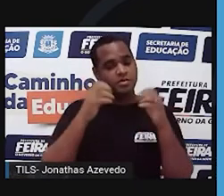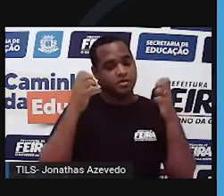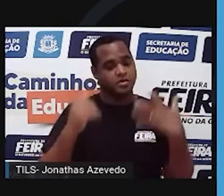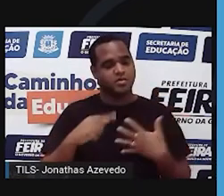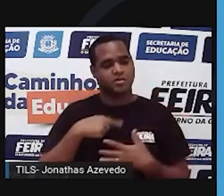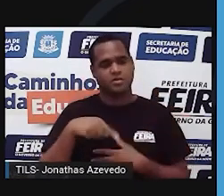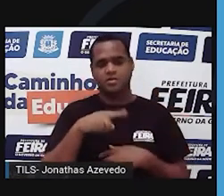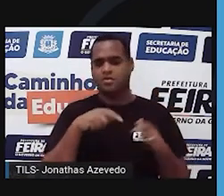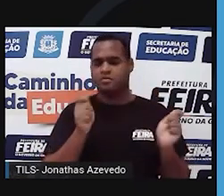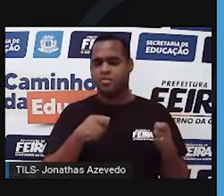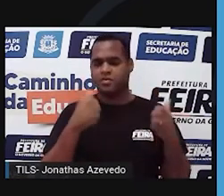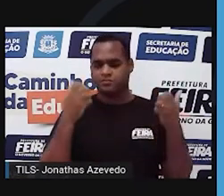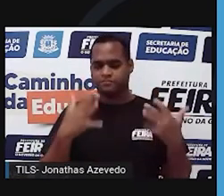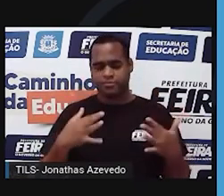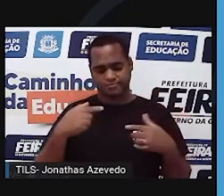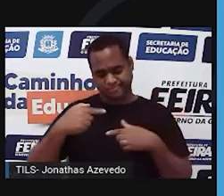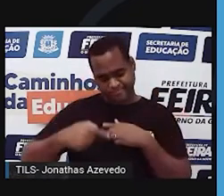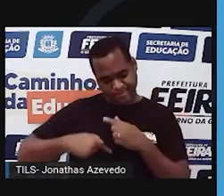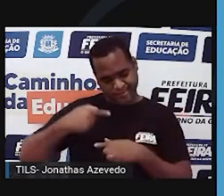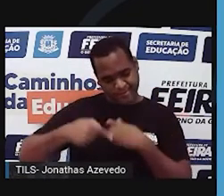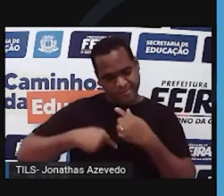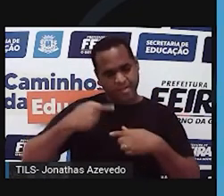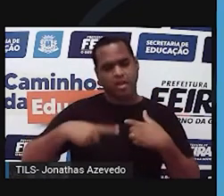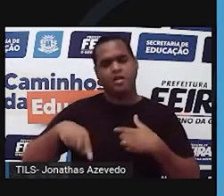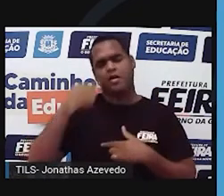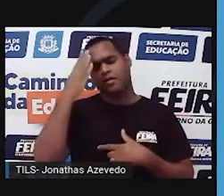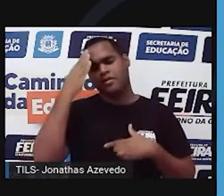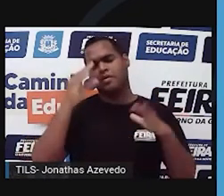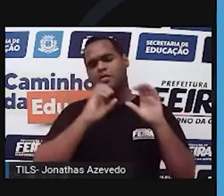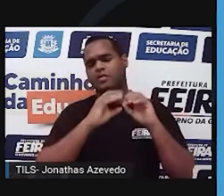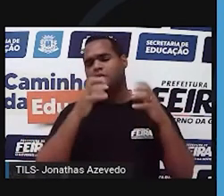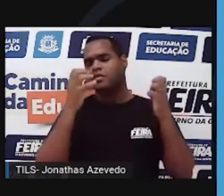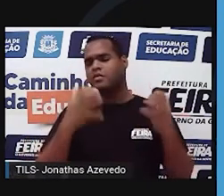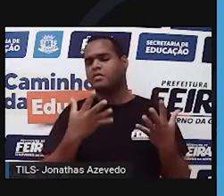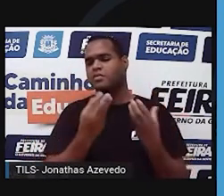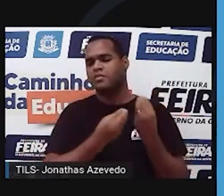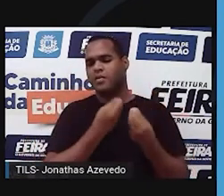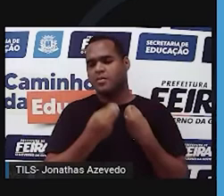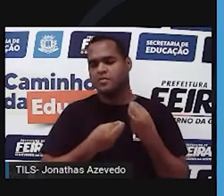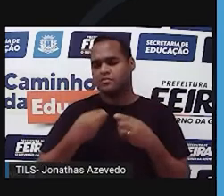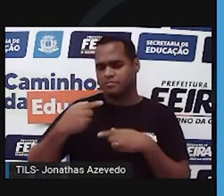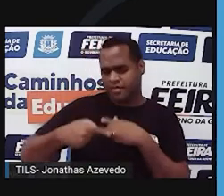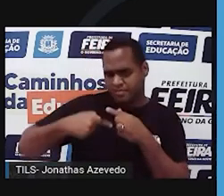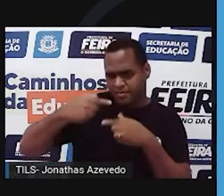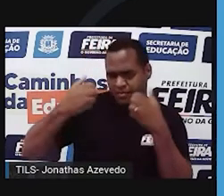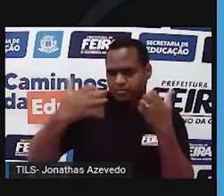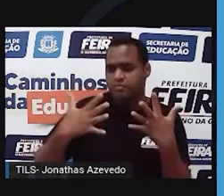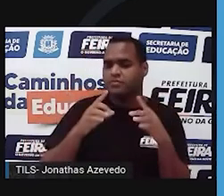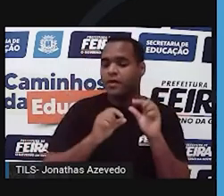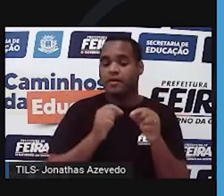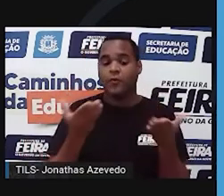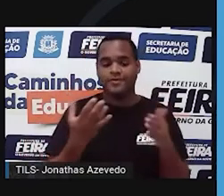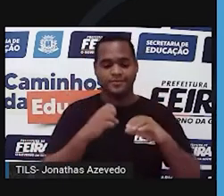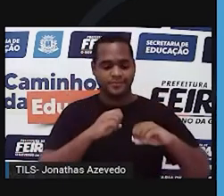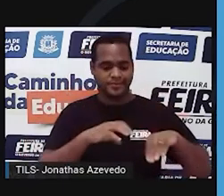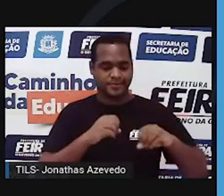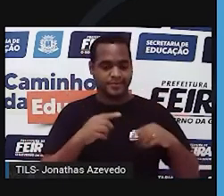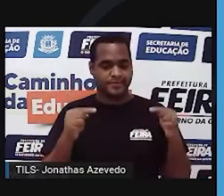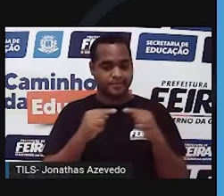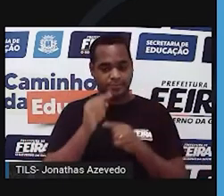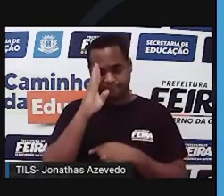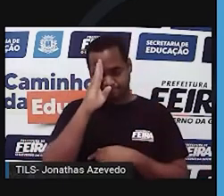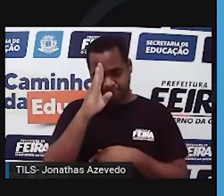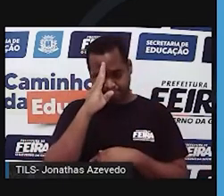mantidas através das gerações. A gente vai entender de fato o que é essa hereditariedade. Então nessa aula de hoje a gente vai ver os principais